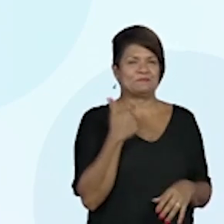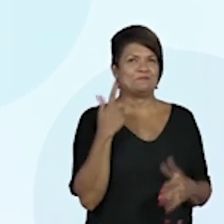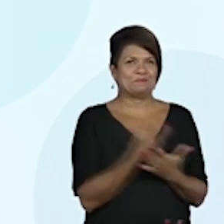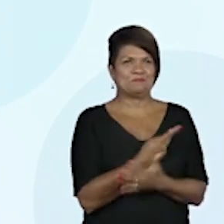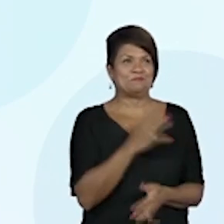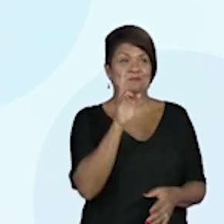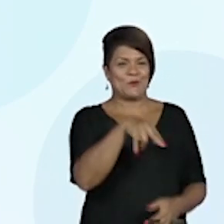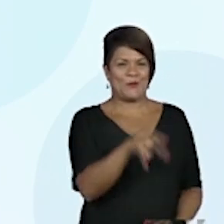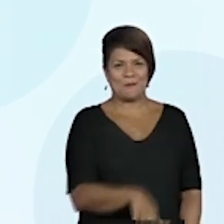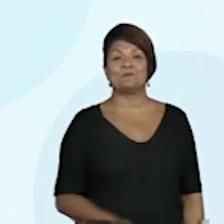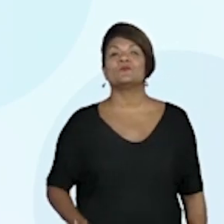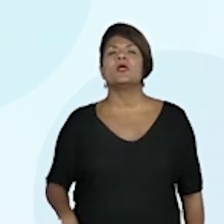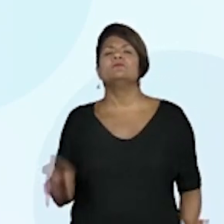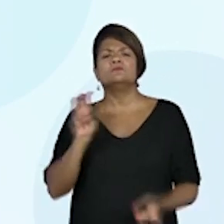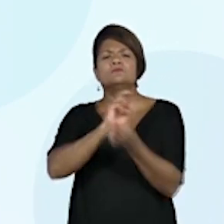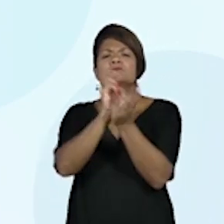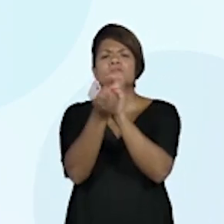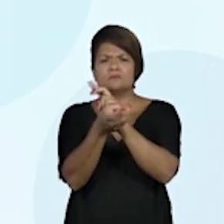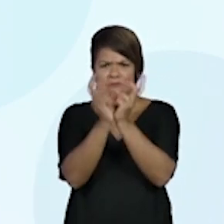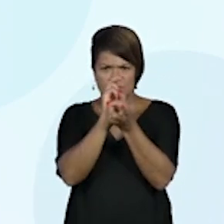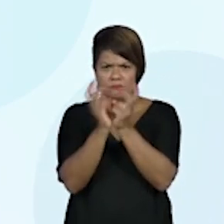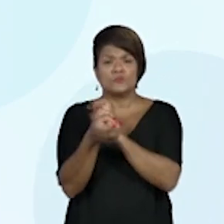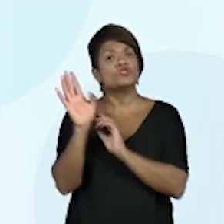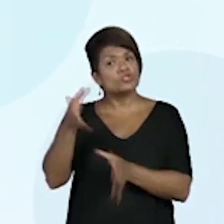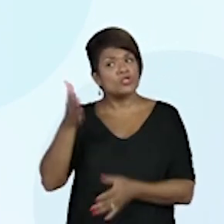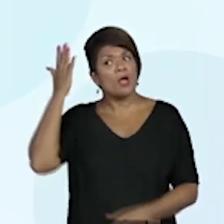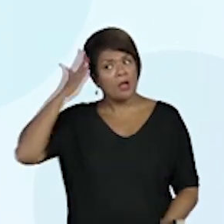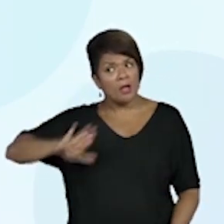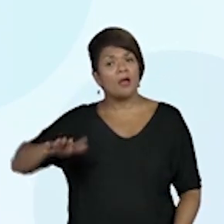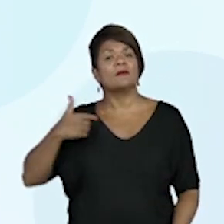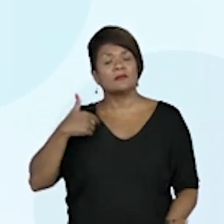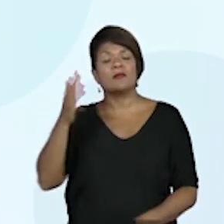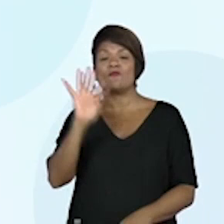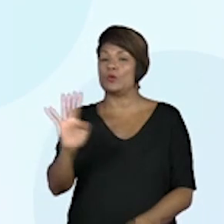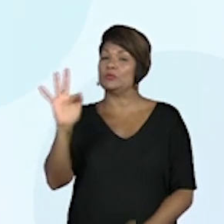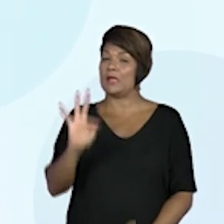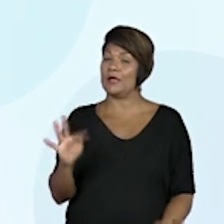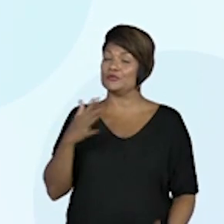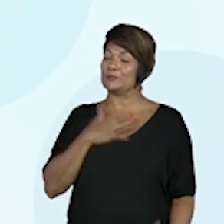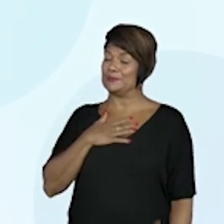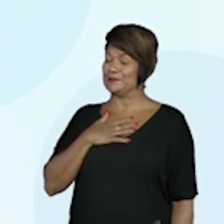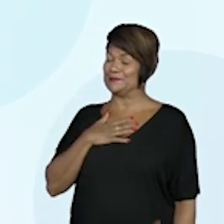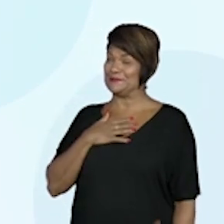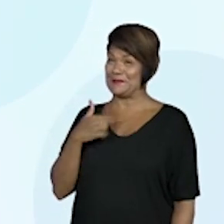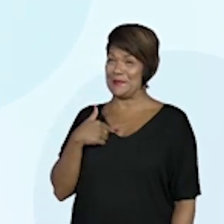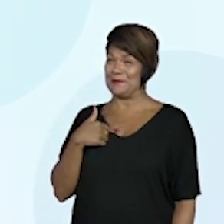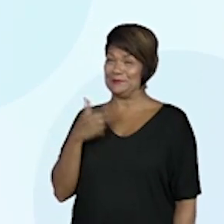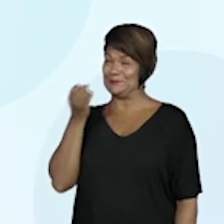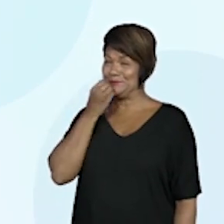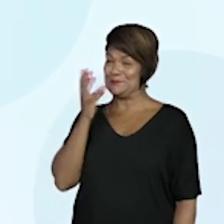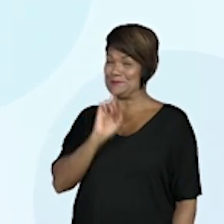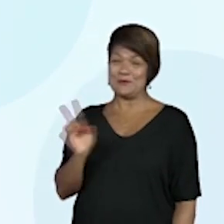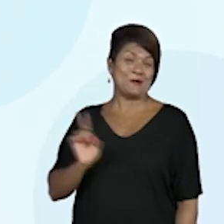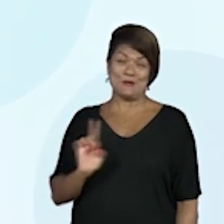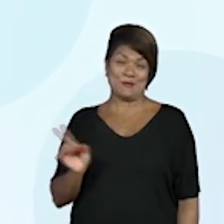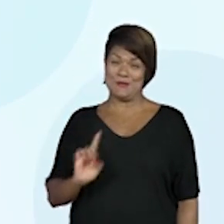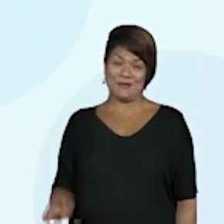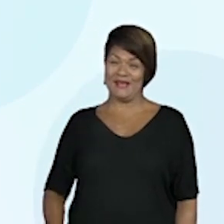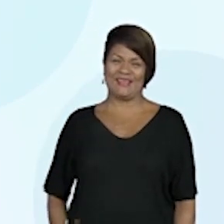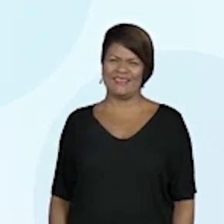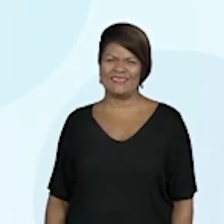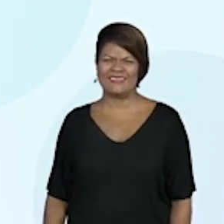Capoeira, já jogou capoeira, professora? Já na faculdade, mas eu não sou muito... Não tenho muita